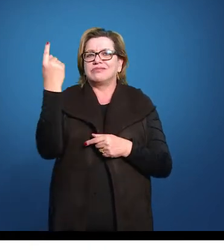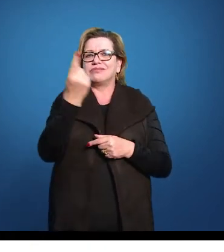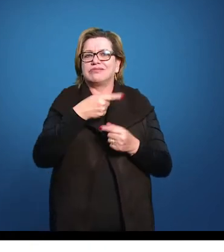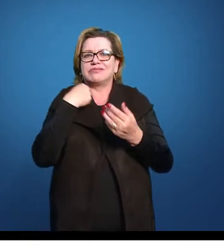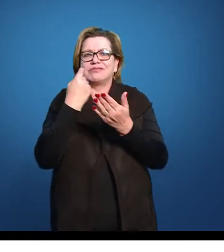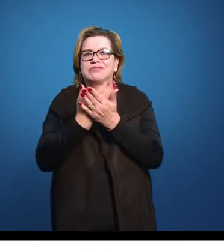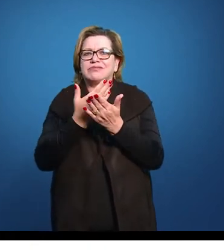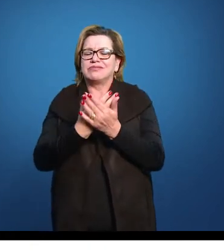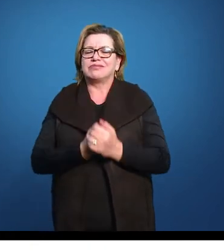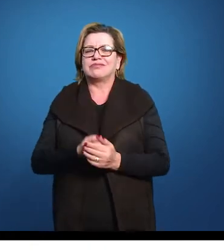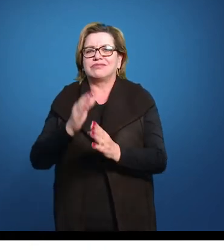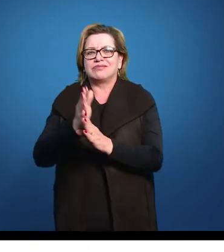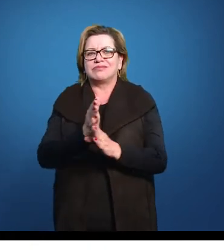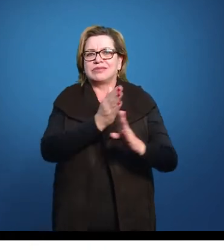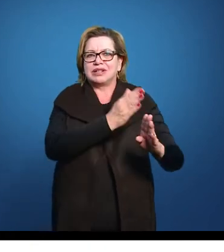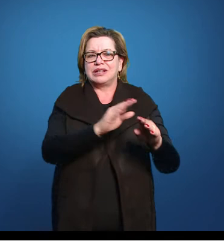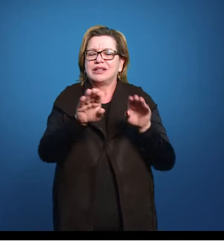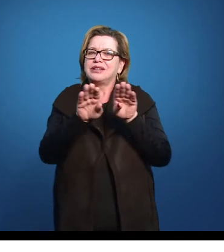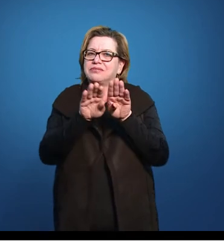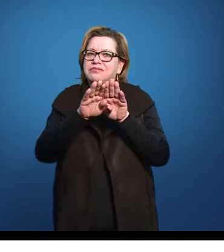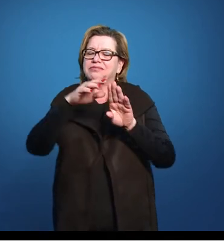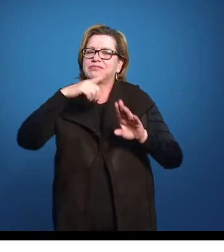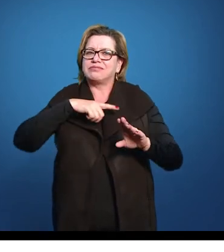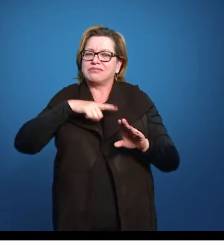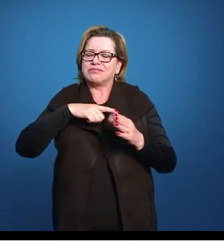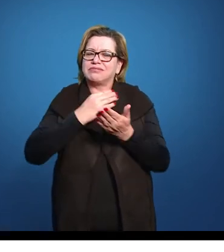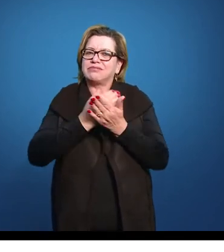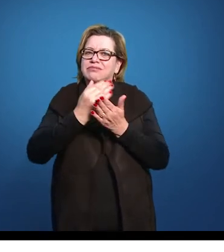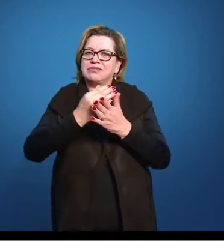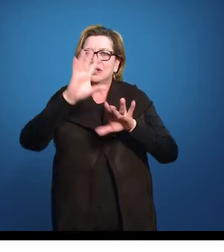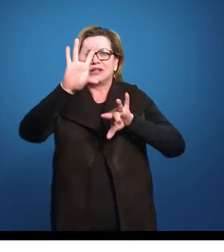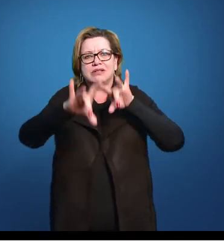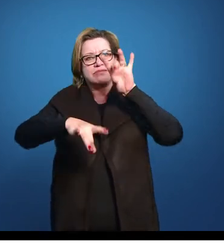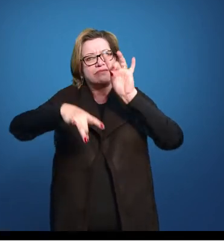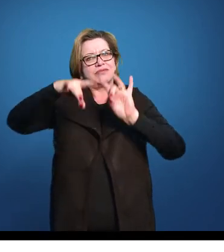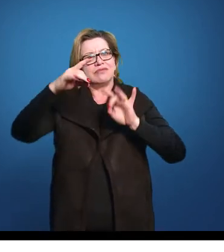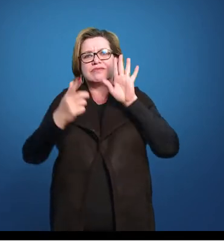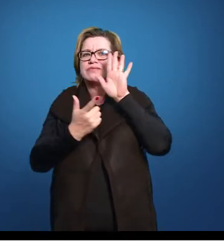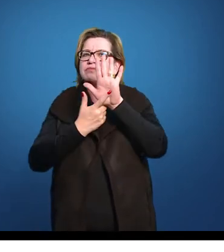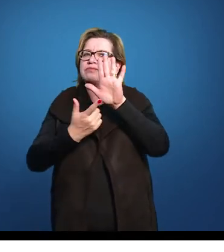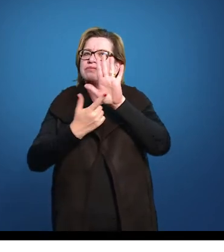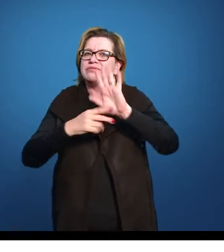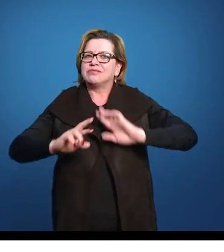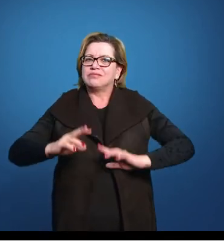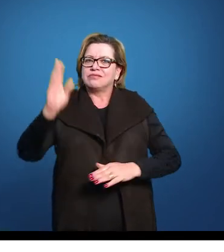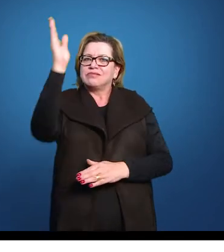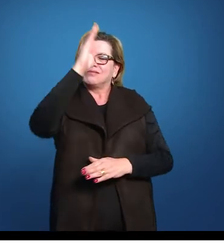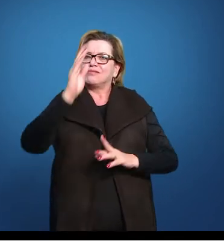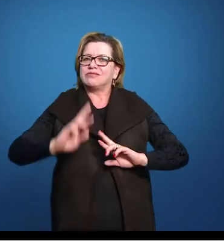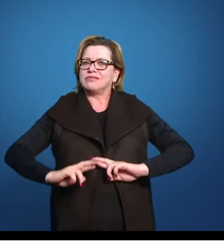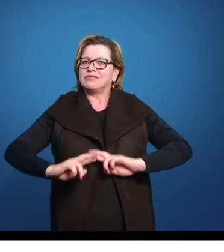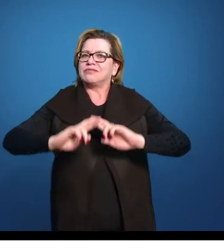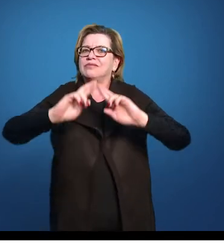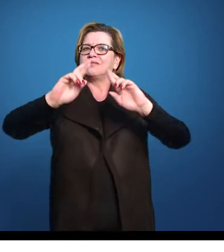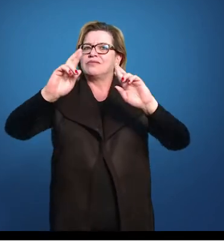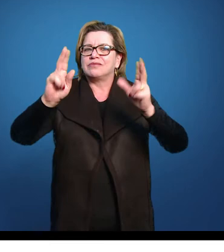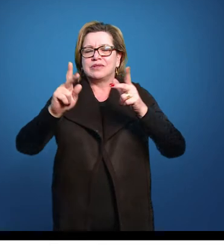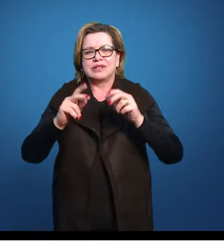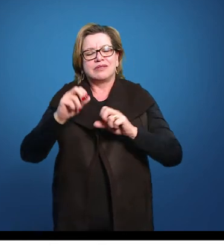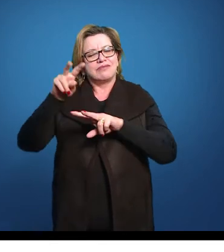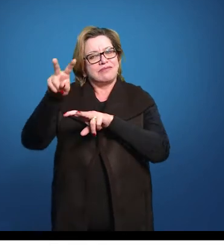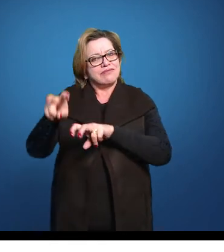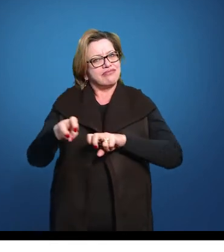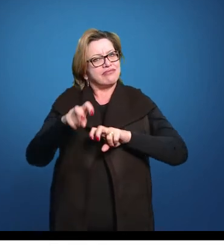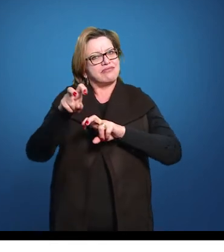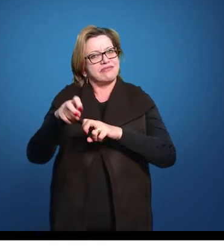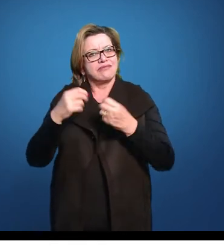Além disso, a gente tem ainda a produção do teatro, que vai mostrar uma outra cara do Brasil, que é essa cara do Brasil mais popular, do Brasil rural,